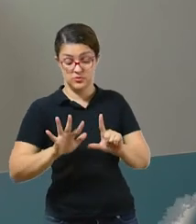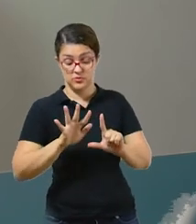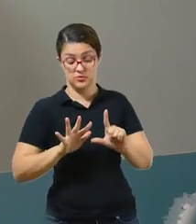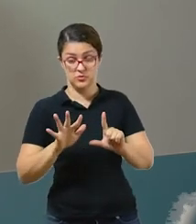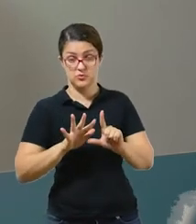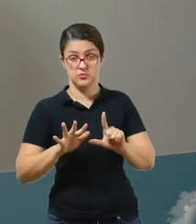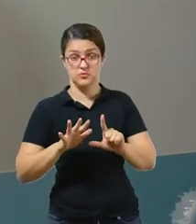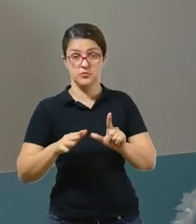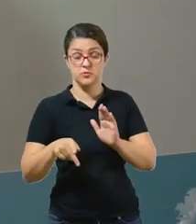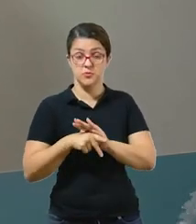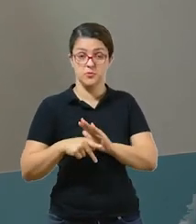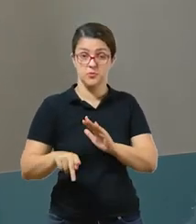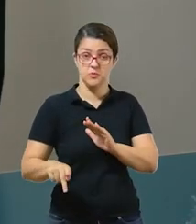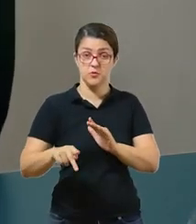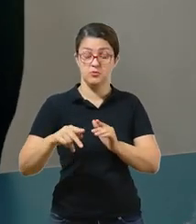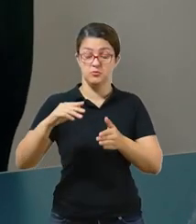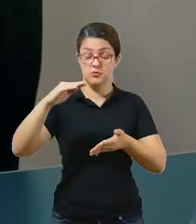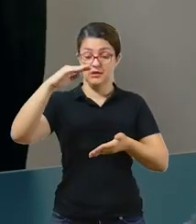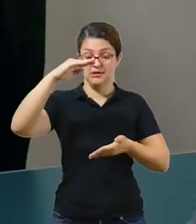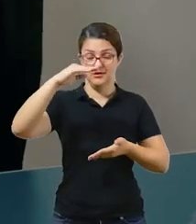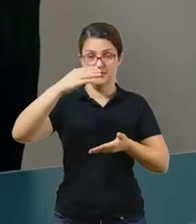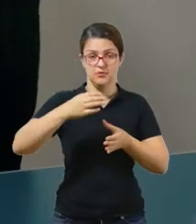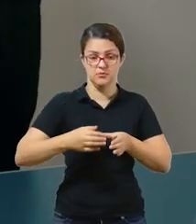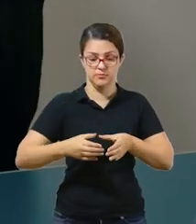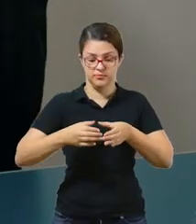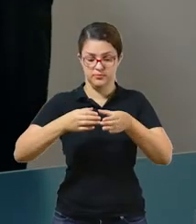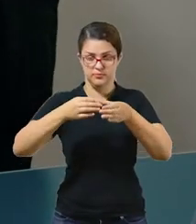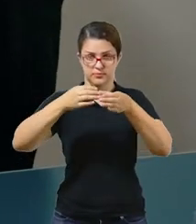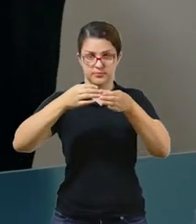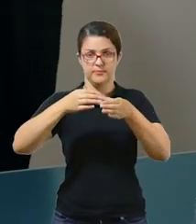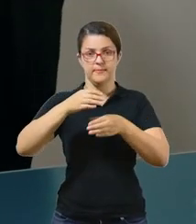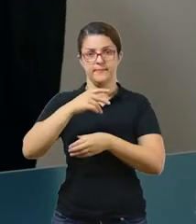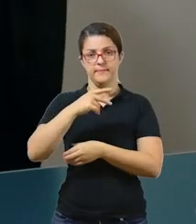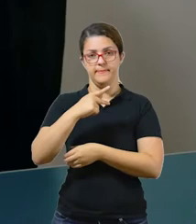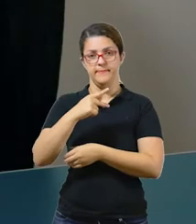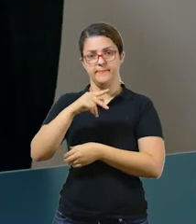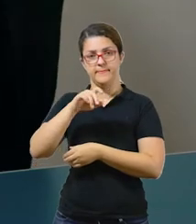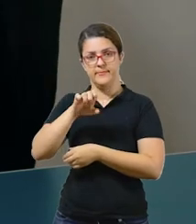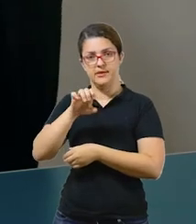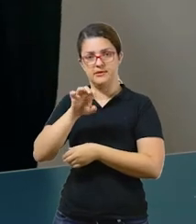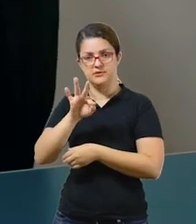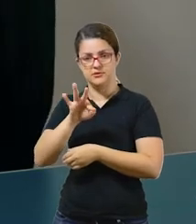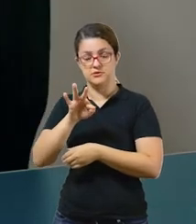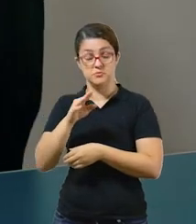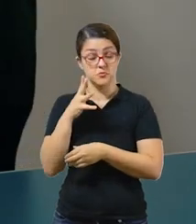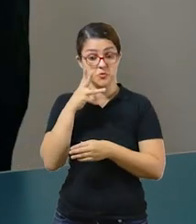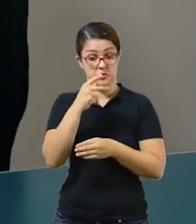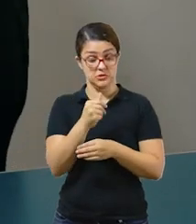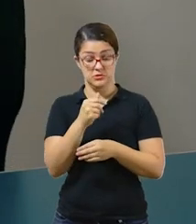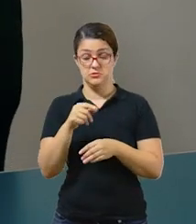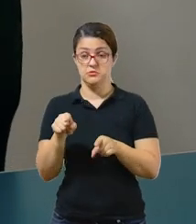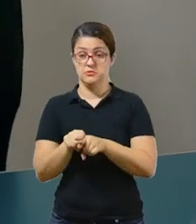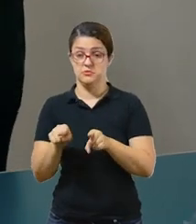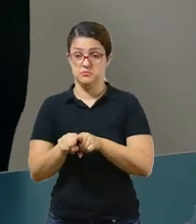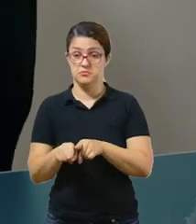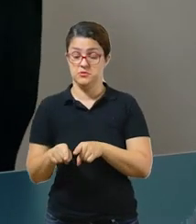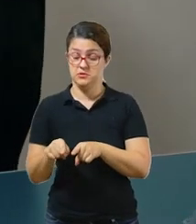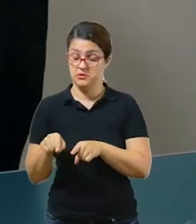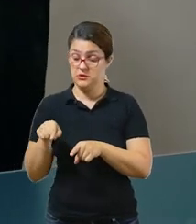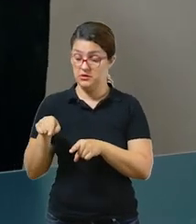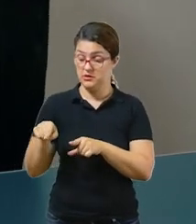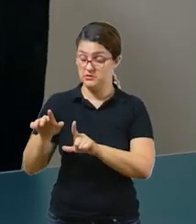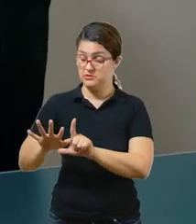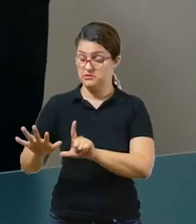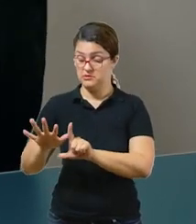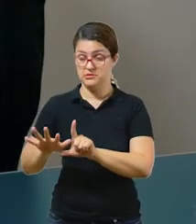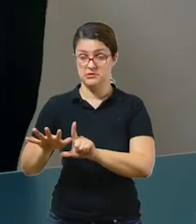interessante, foi pintado com a tinta spray e virou um lindo vaso. Esse terceiro também, com garrafa pet. Você pode